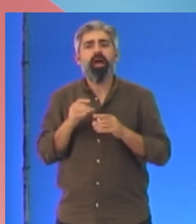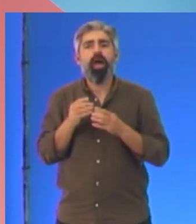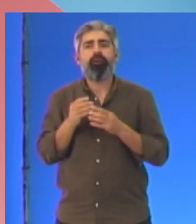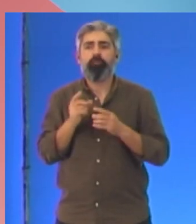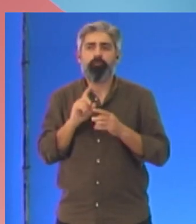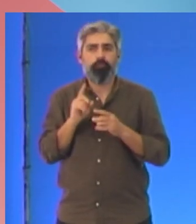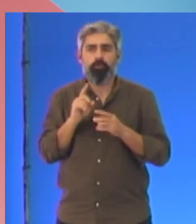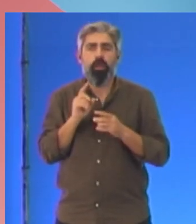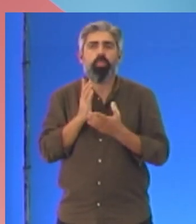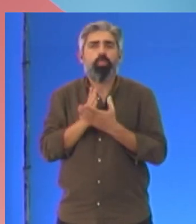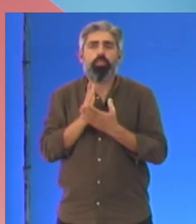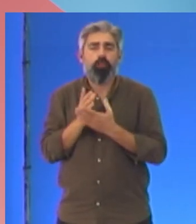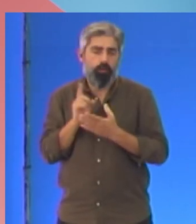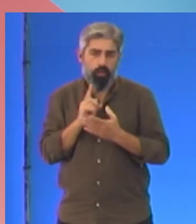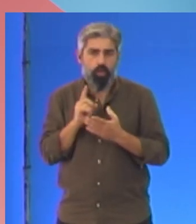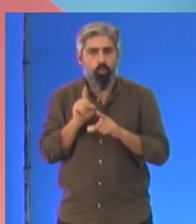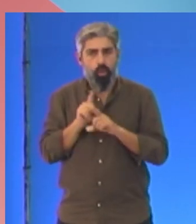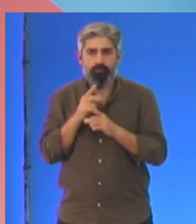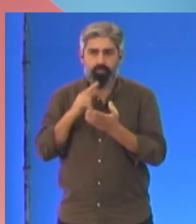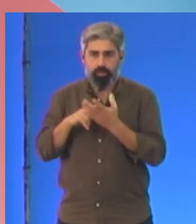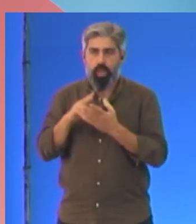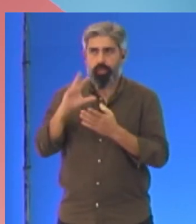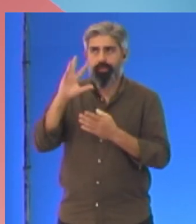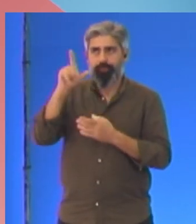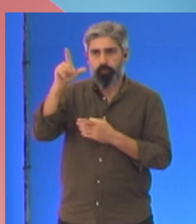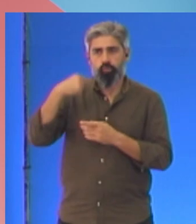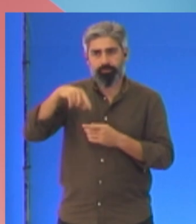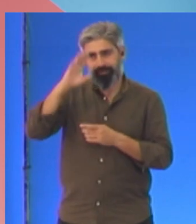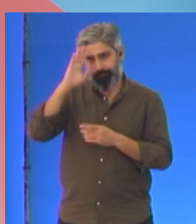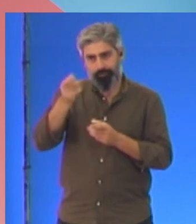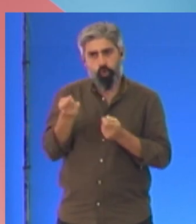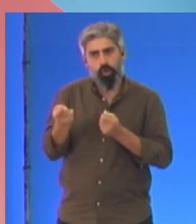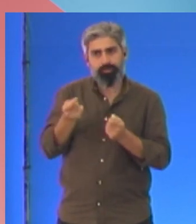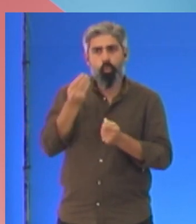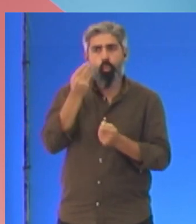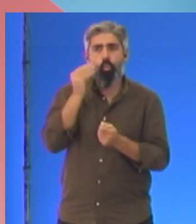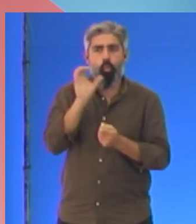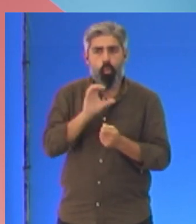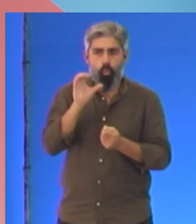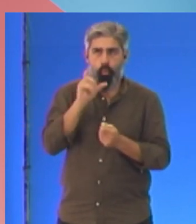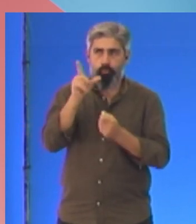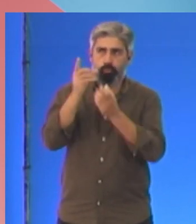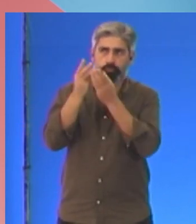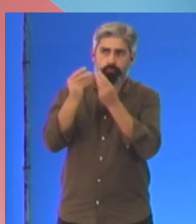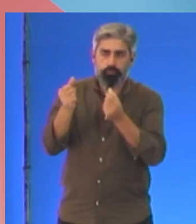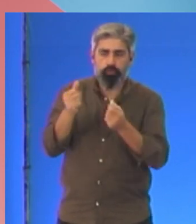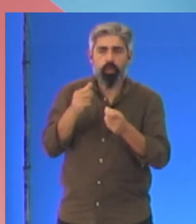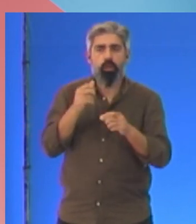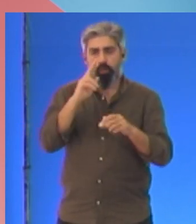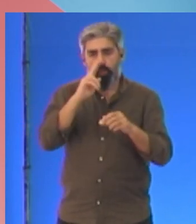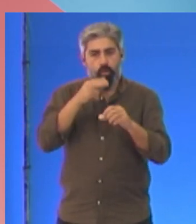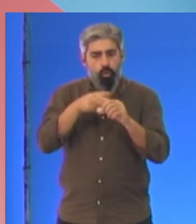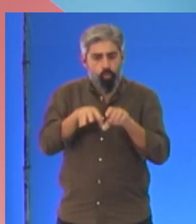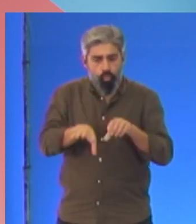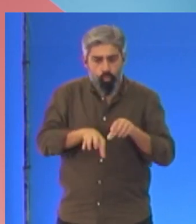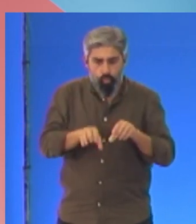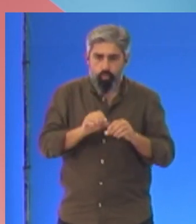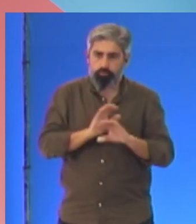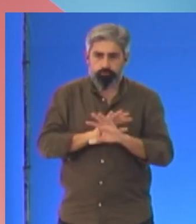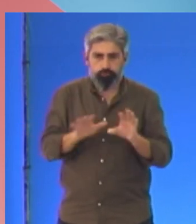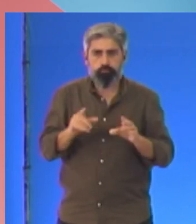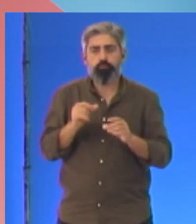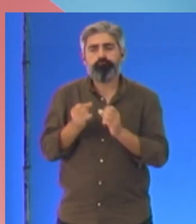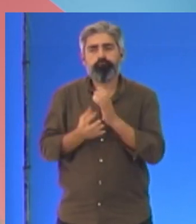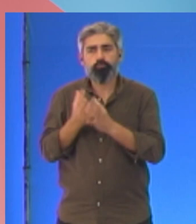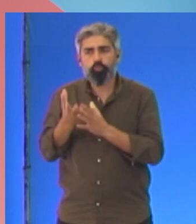quanto ao clima, porque sabemos como se deve organizar a transição energética e o fim do fóssil, a adaptação produtiva contra o